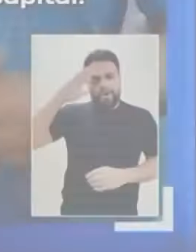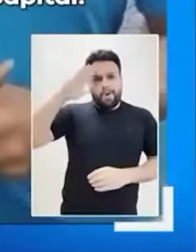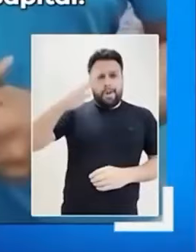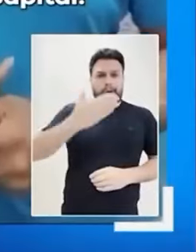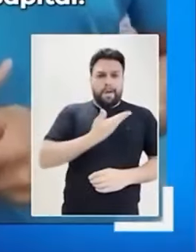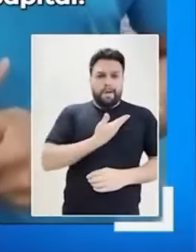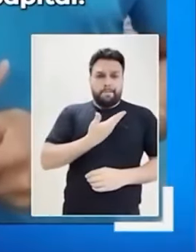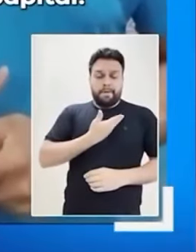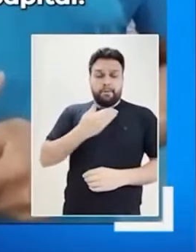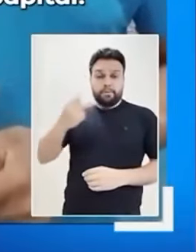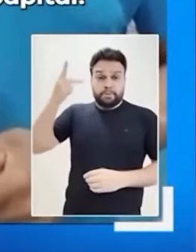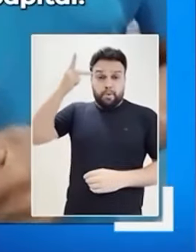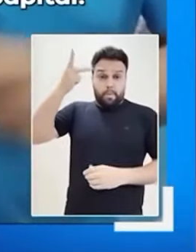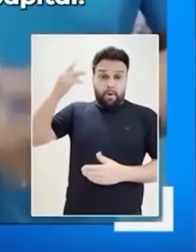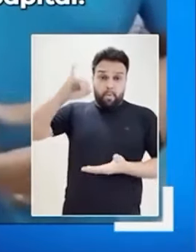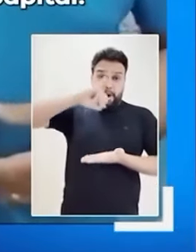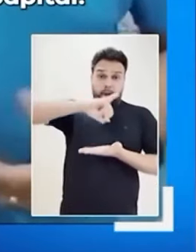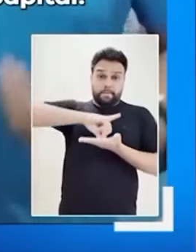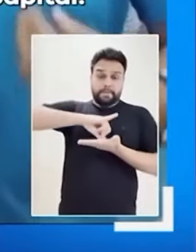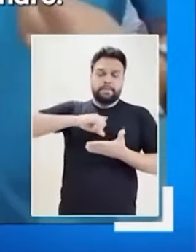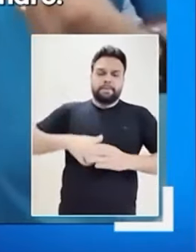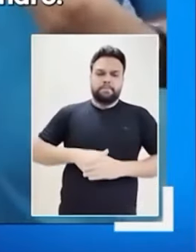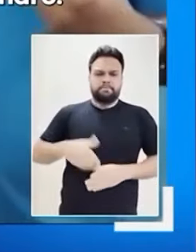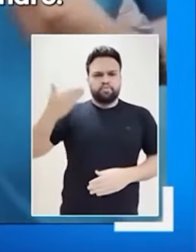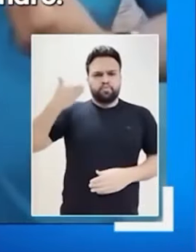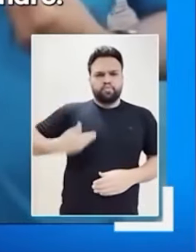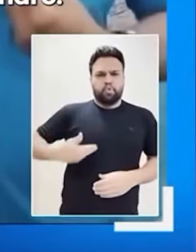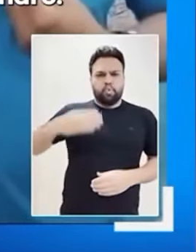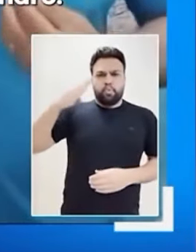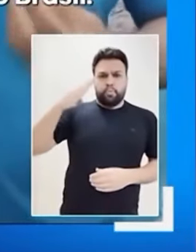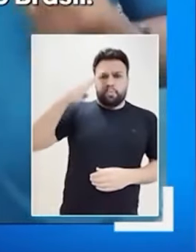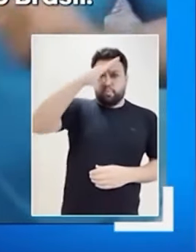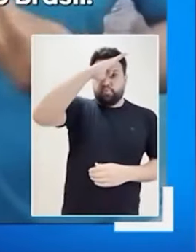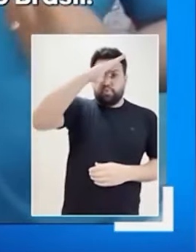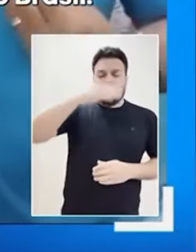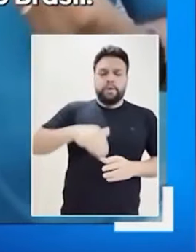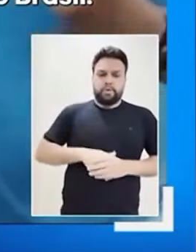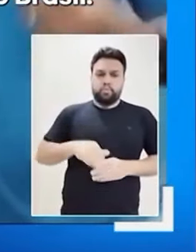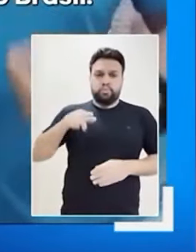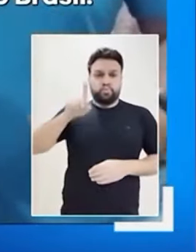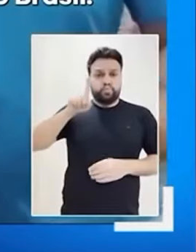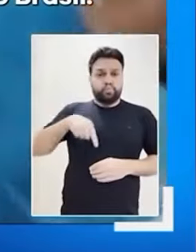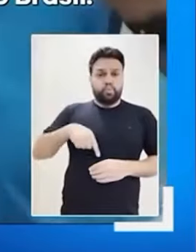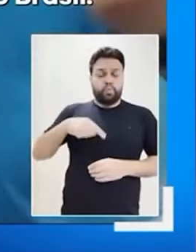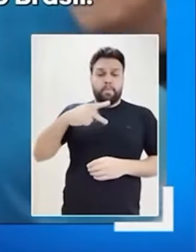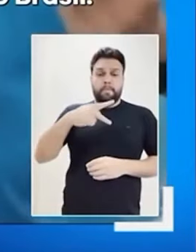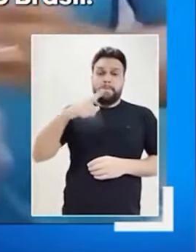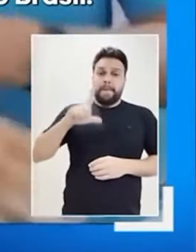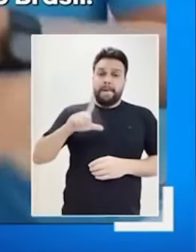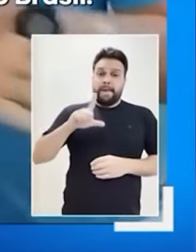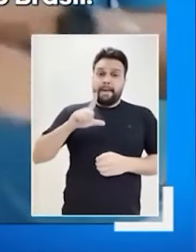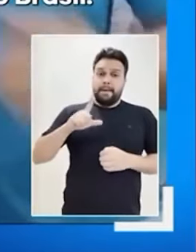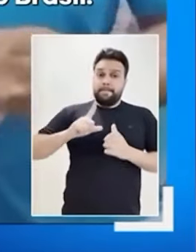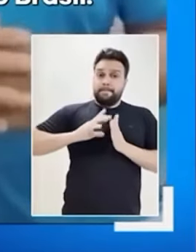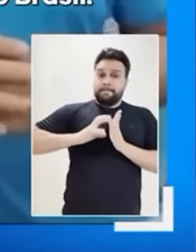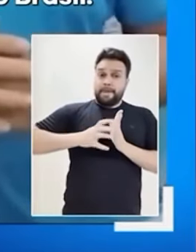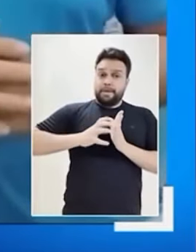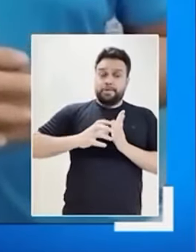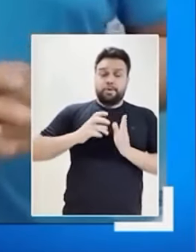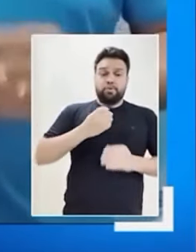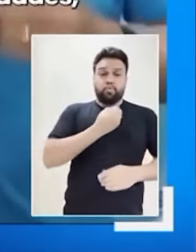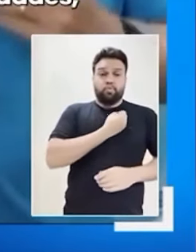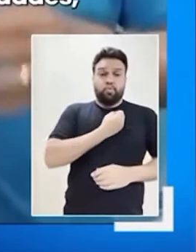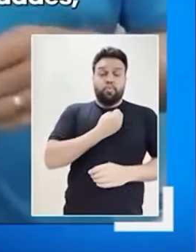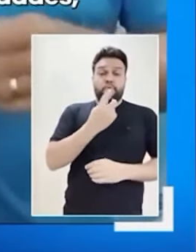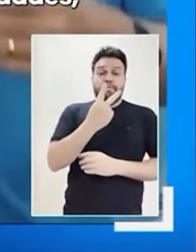Olá, meu irmão de São Paulo, capital. Jair Bolsonaro, sou do Partido Liberal, 22 em todo o Brasil.